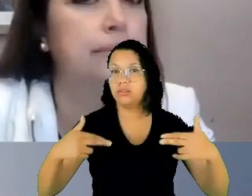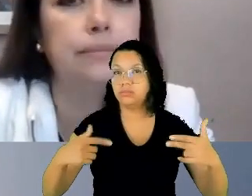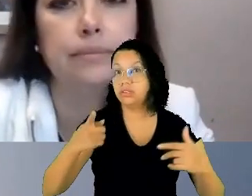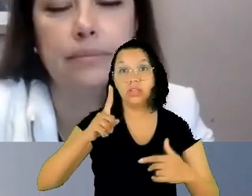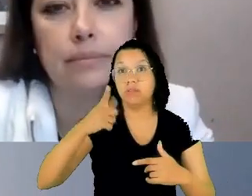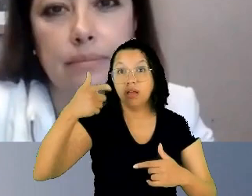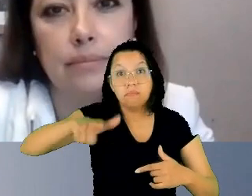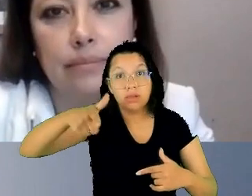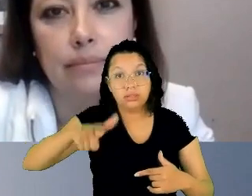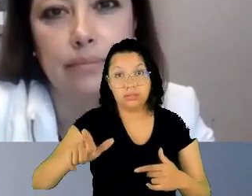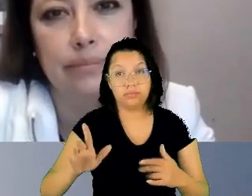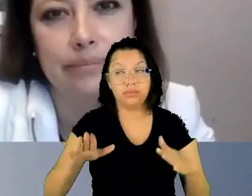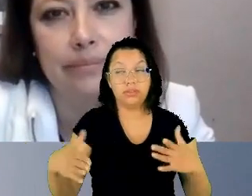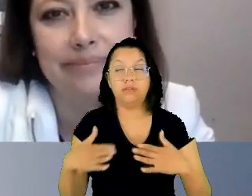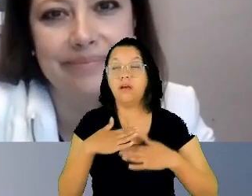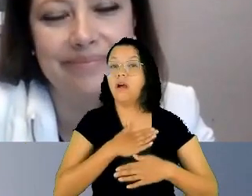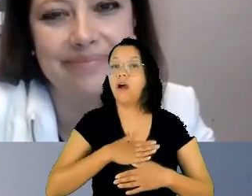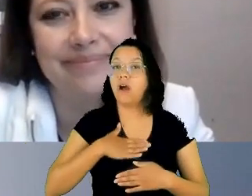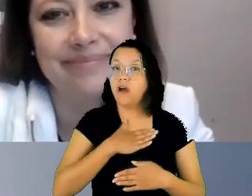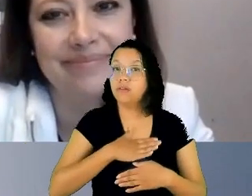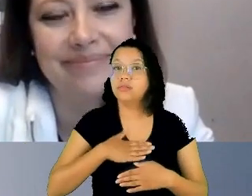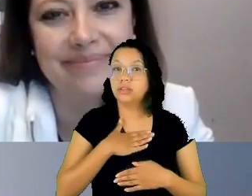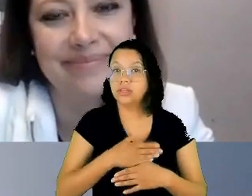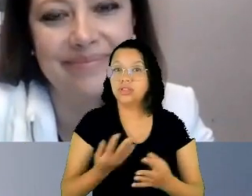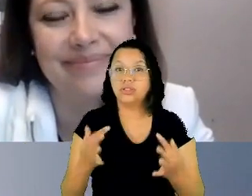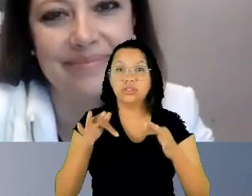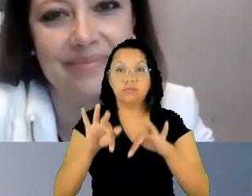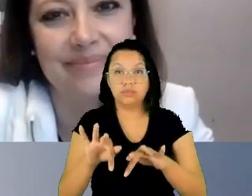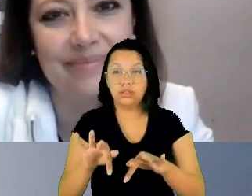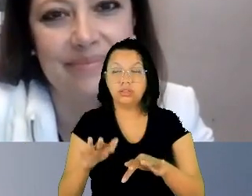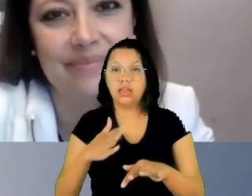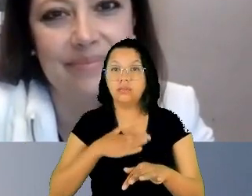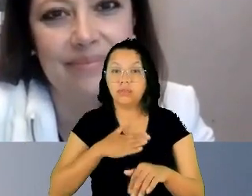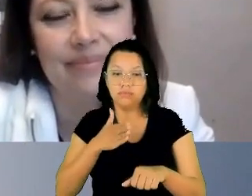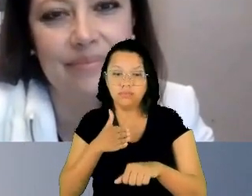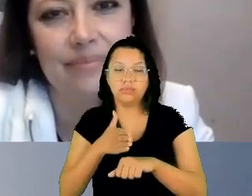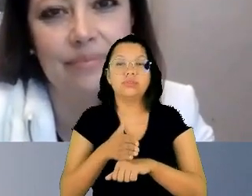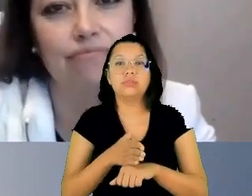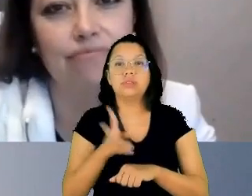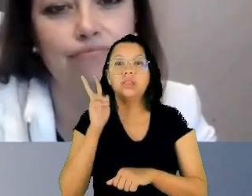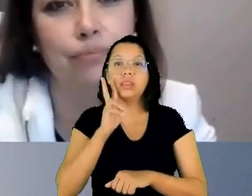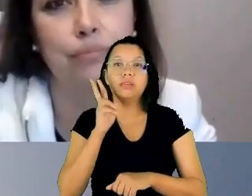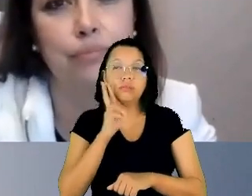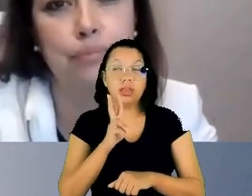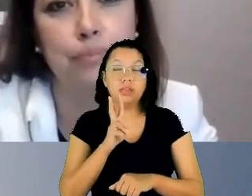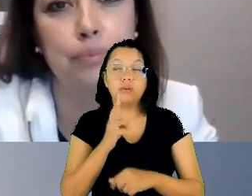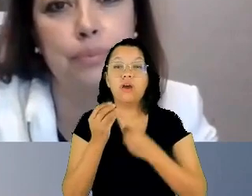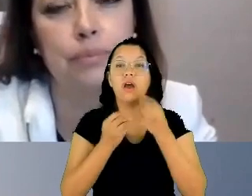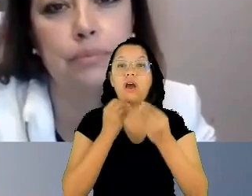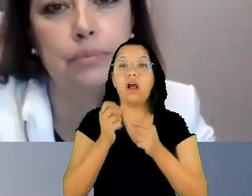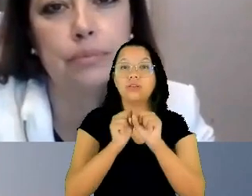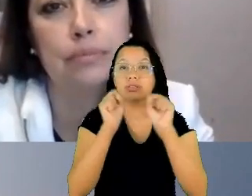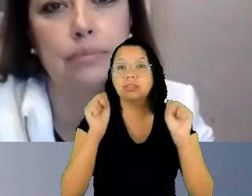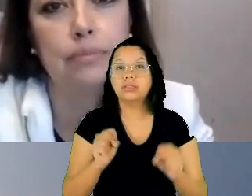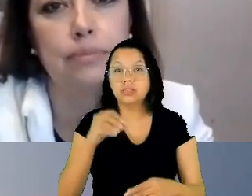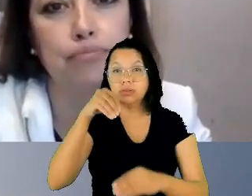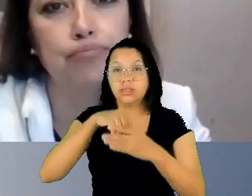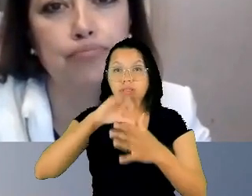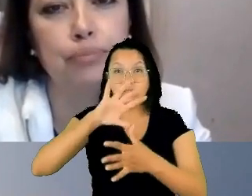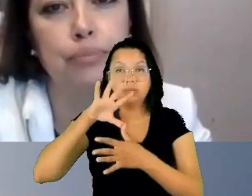concluir a minha intervenção lembrando o quanto o sistema interamericano irradia esse impacto extraordinário